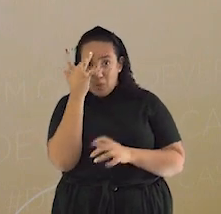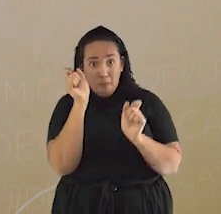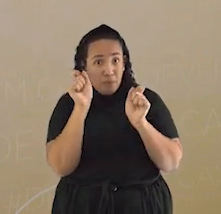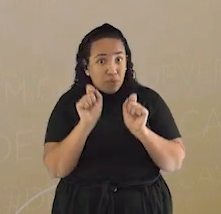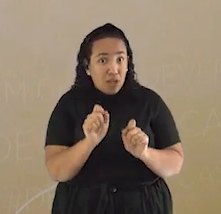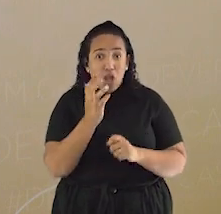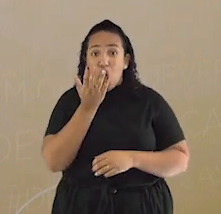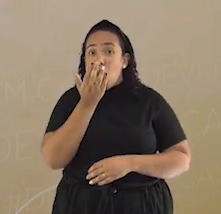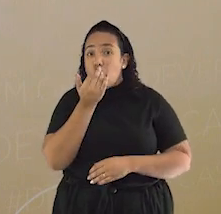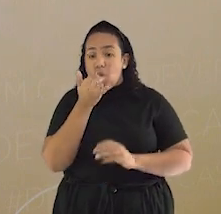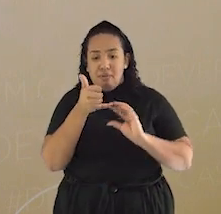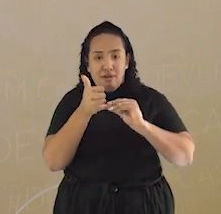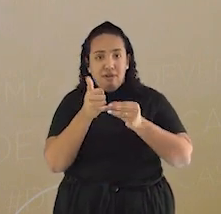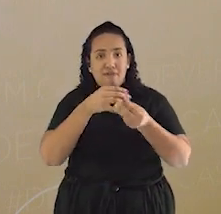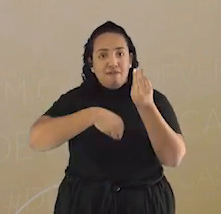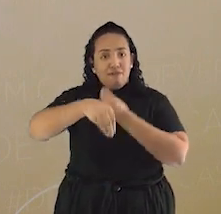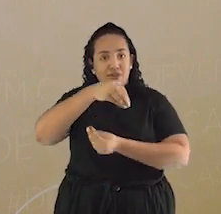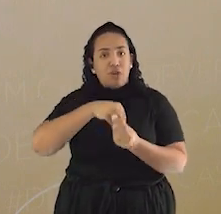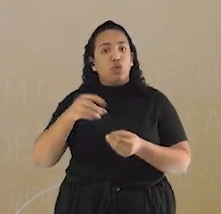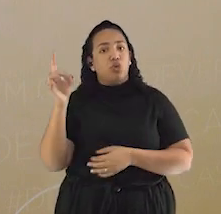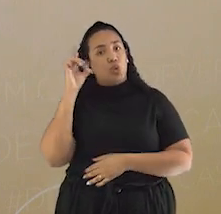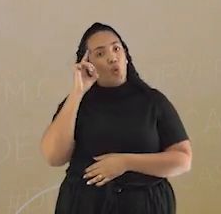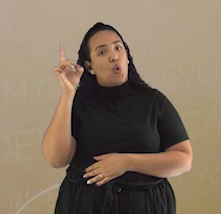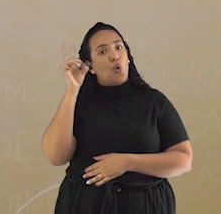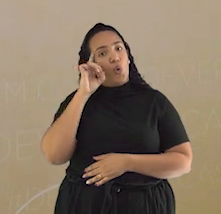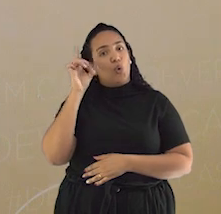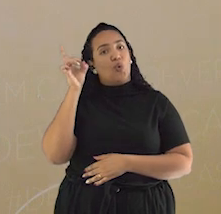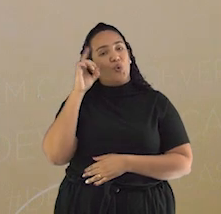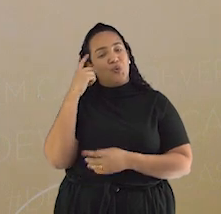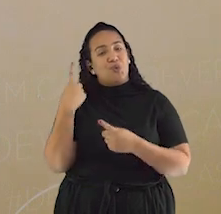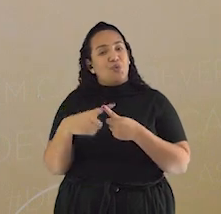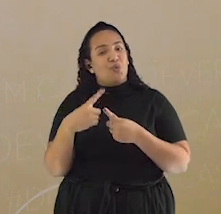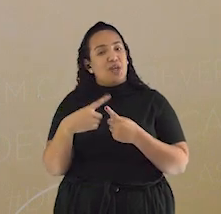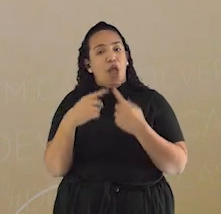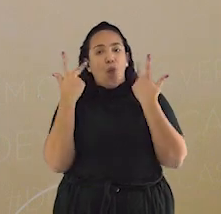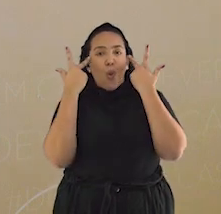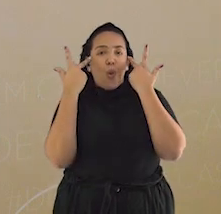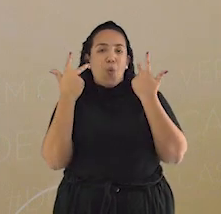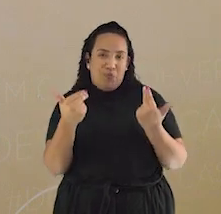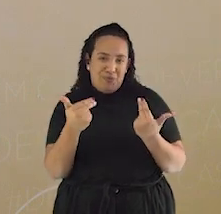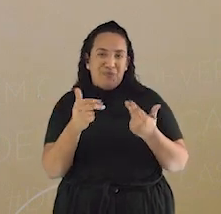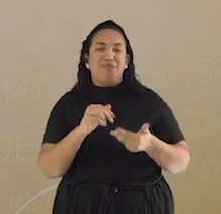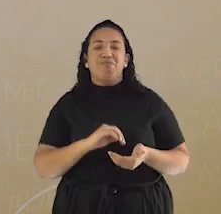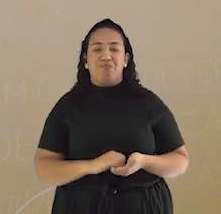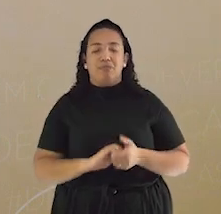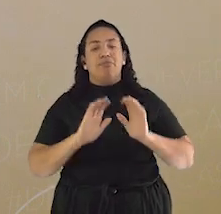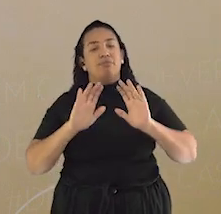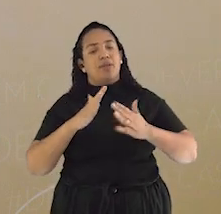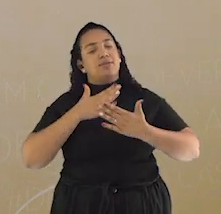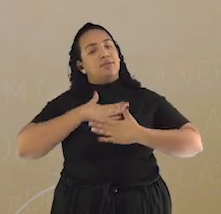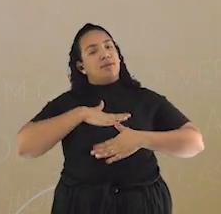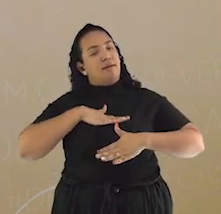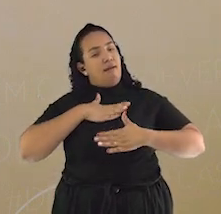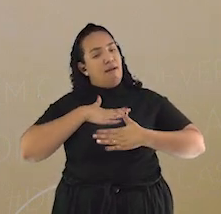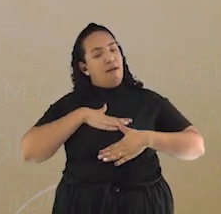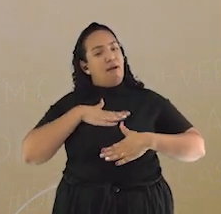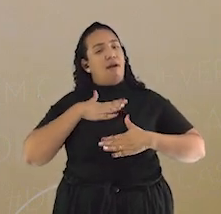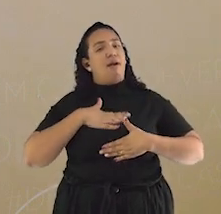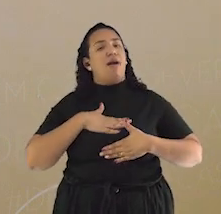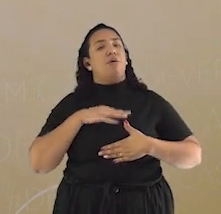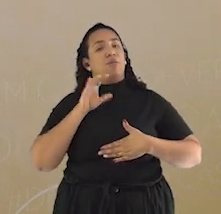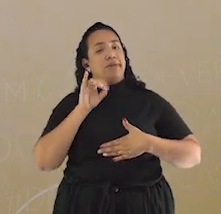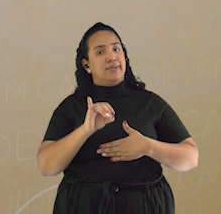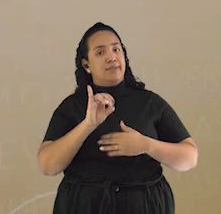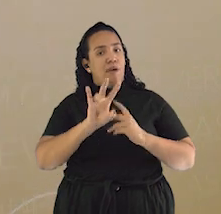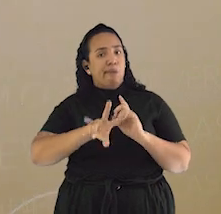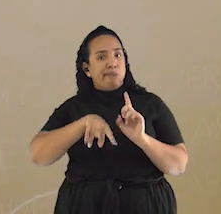farofa e bobó todo dia, pois então eram comuns em nossas vidas. Mas vamos com calma, né? Porque falando disso o tempo todo, exagerar é um